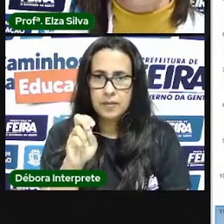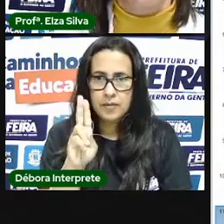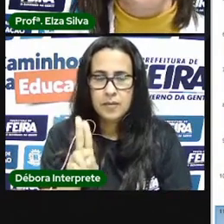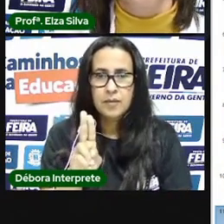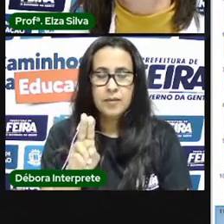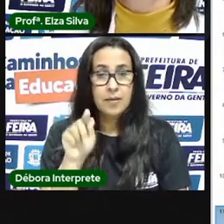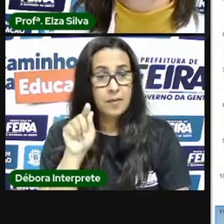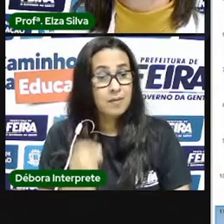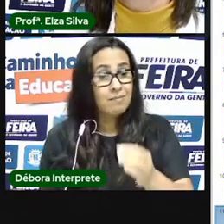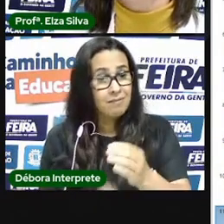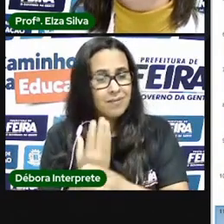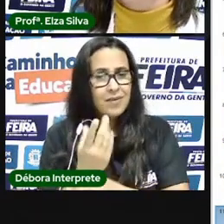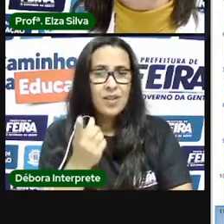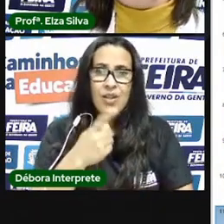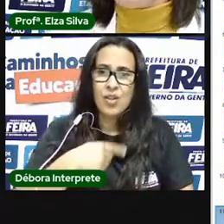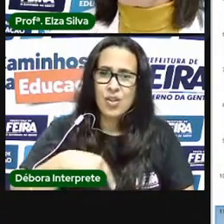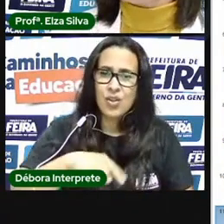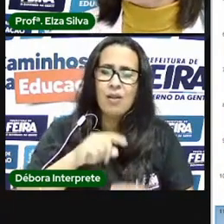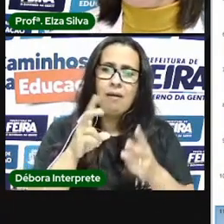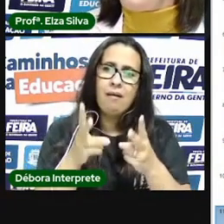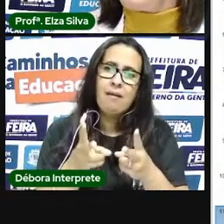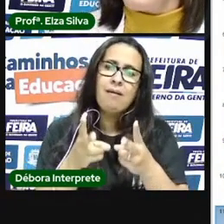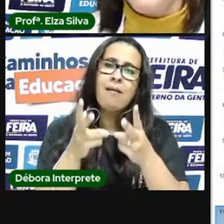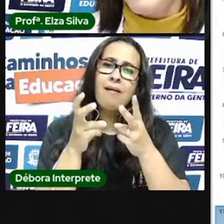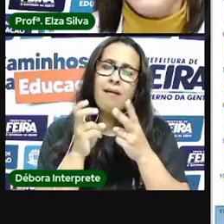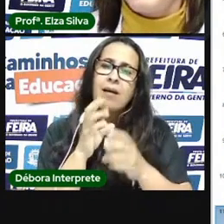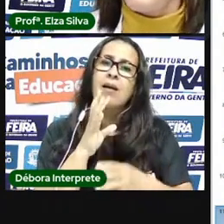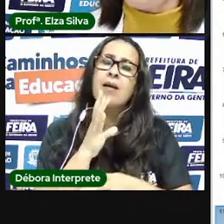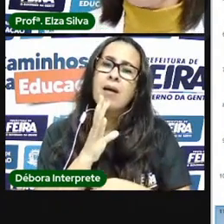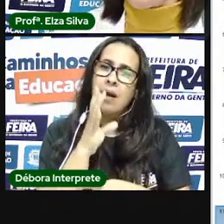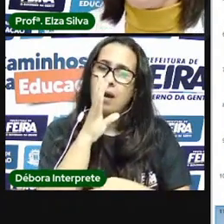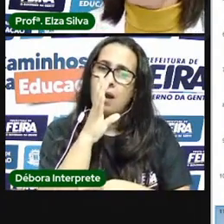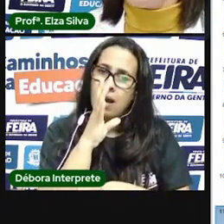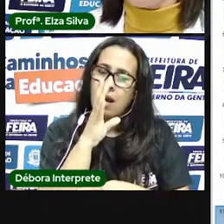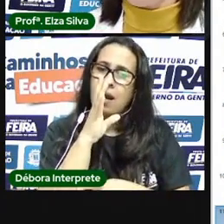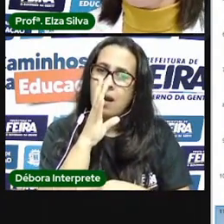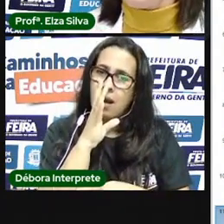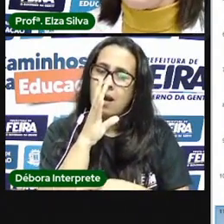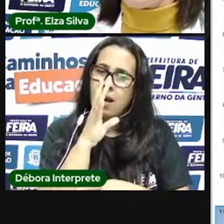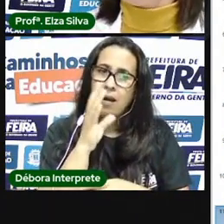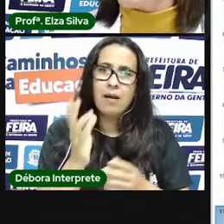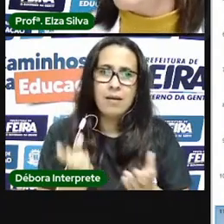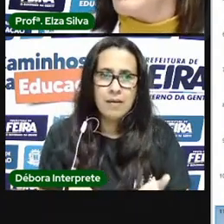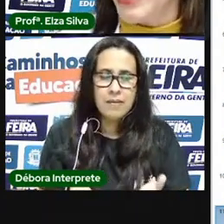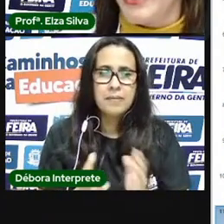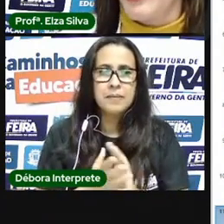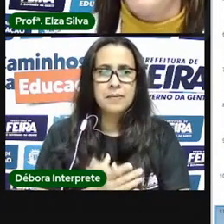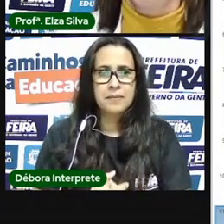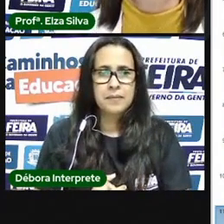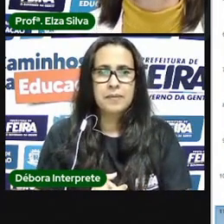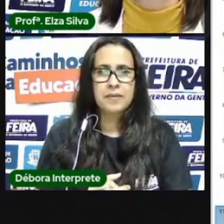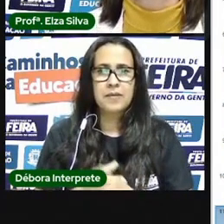admirando primeiro logo nós vamos nos identificar com a imagem do